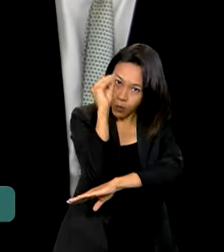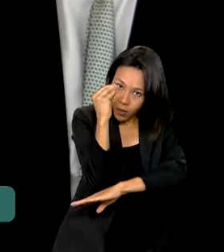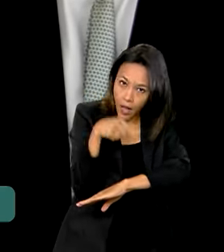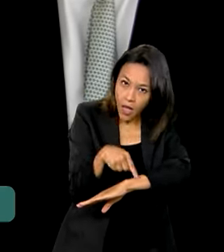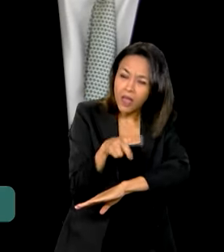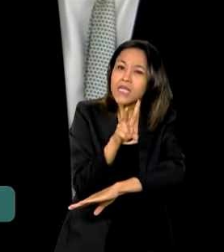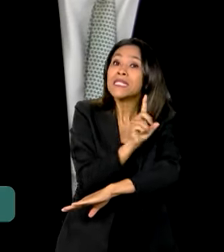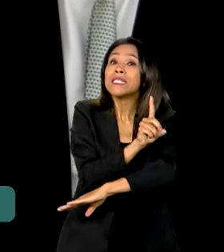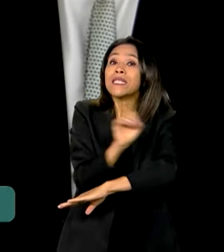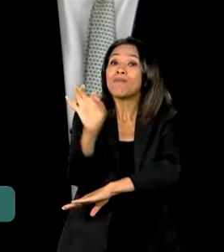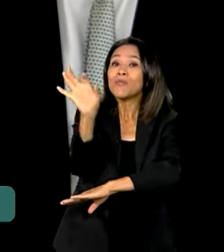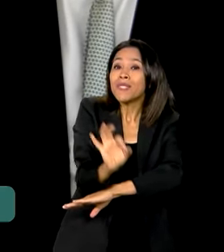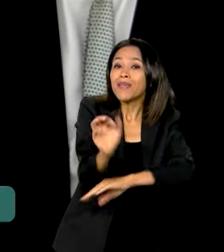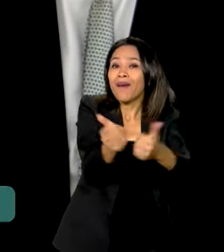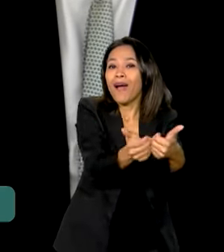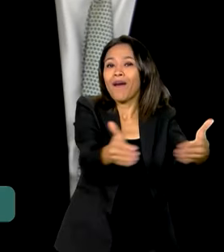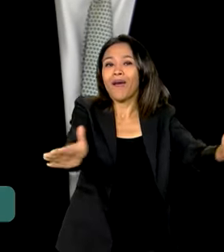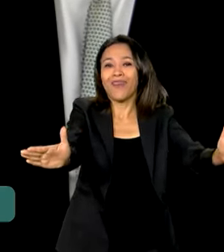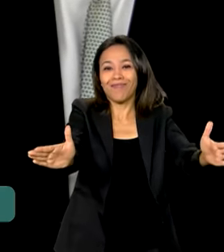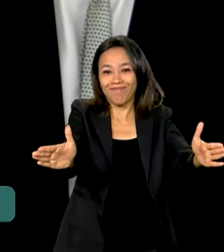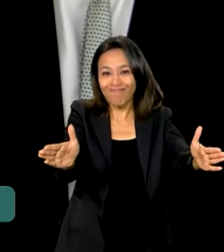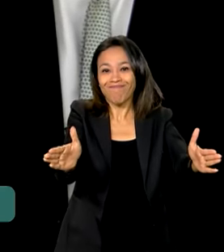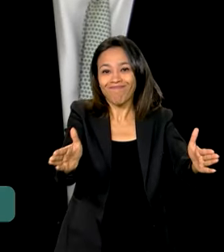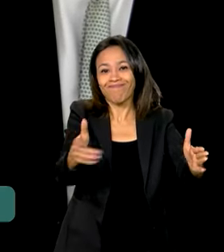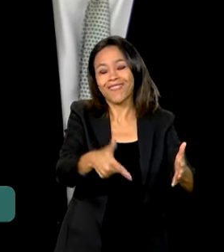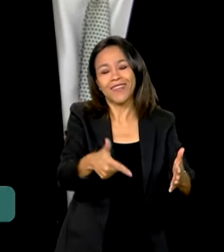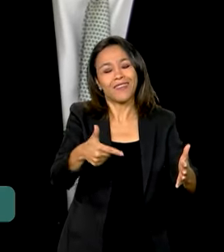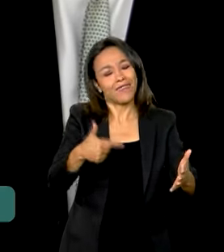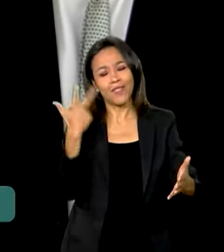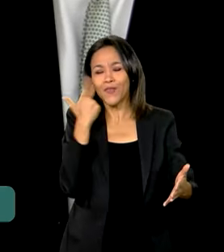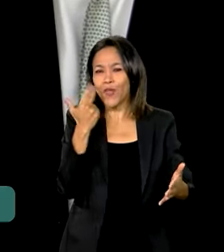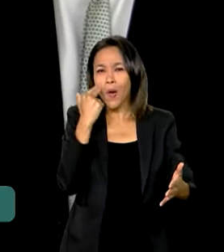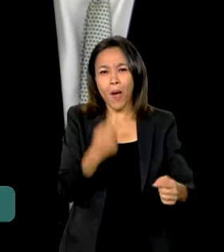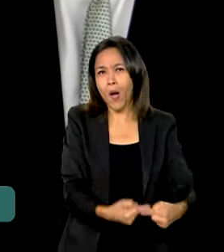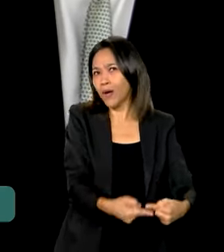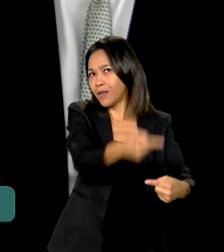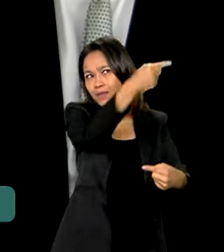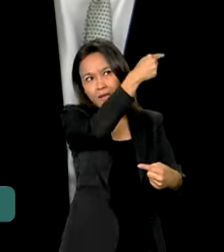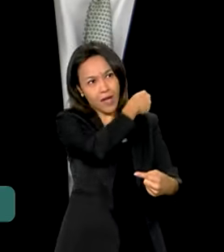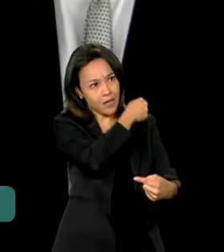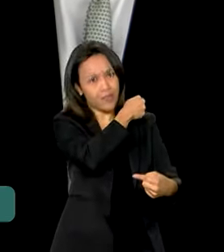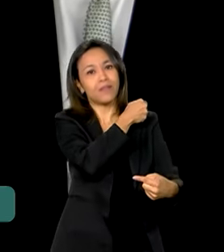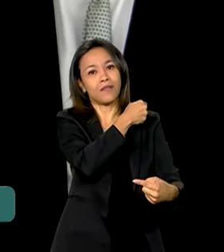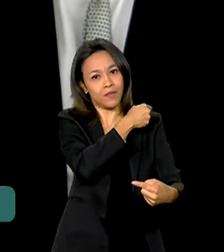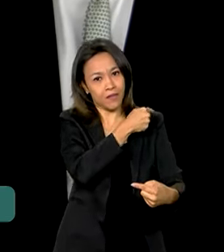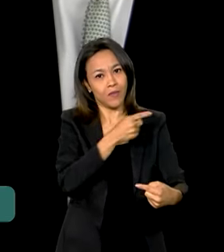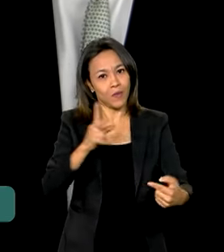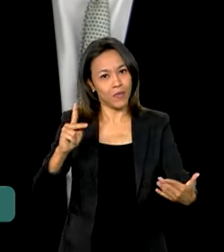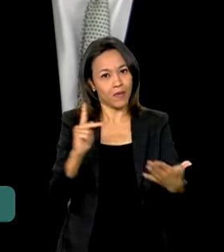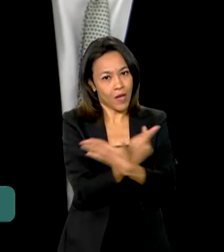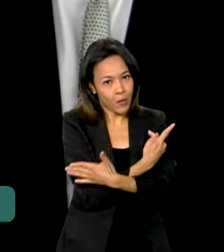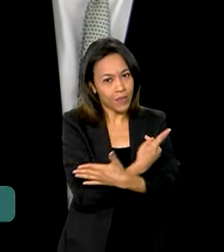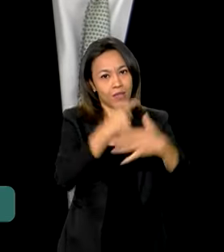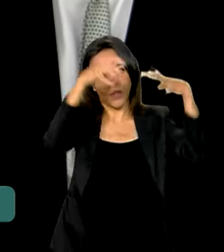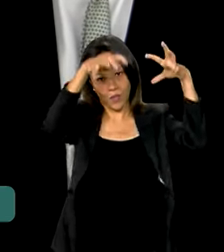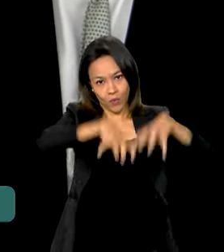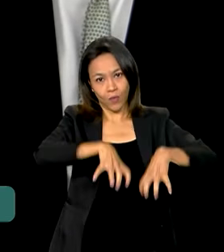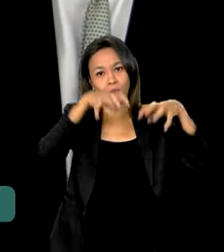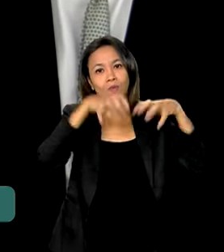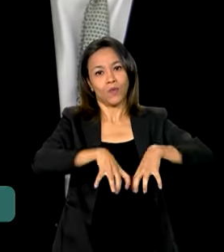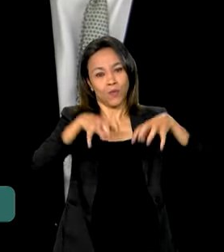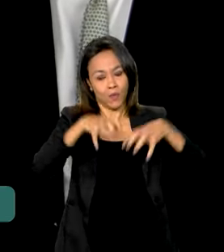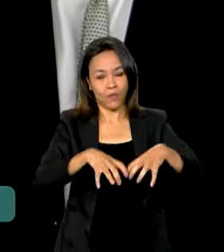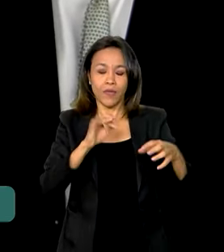% aberto e operando como estava sendo operado antes da enchente que